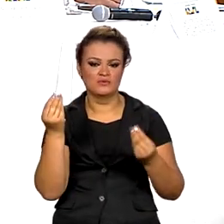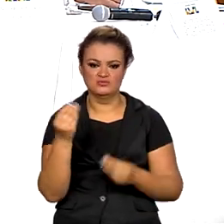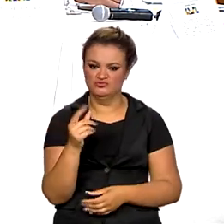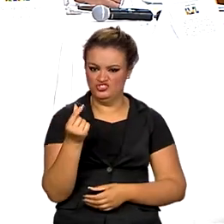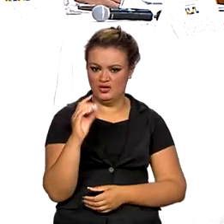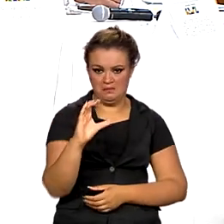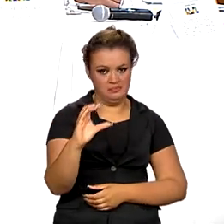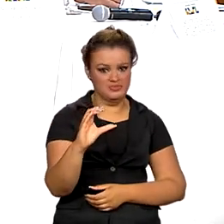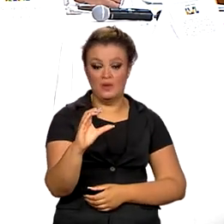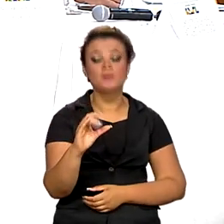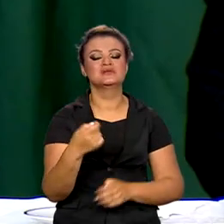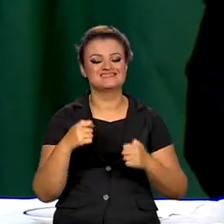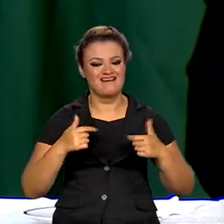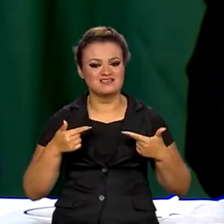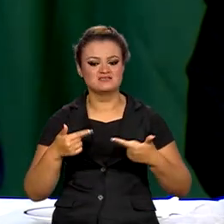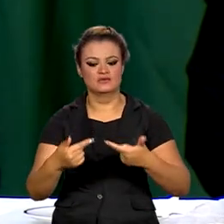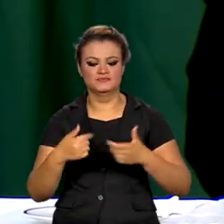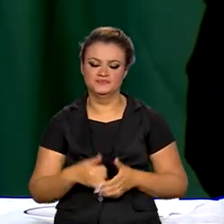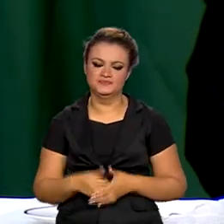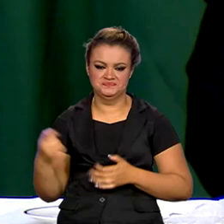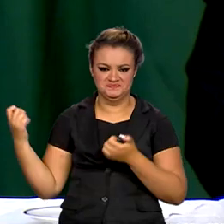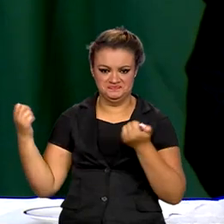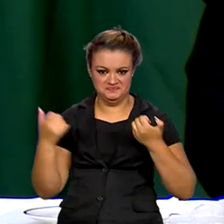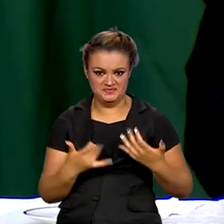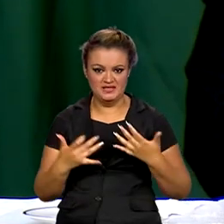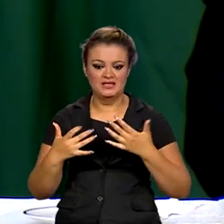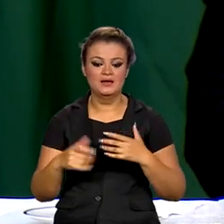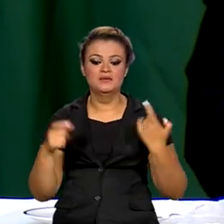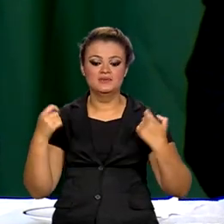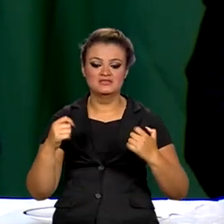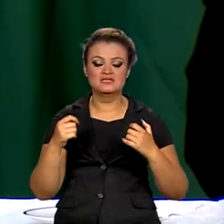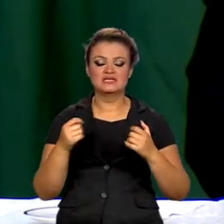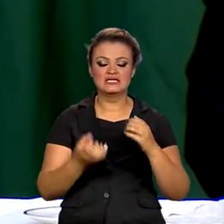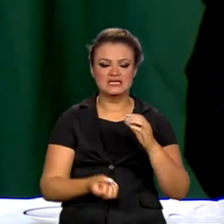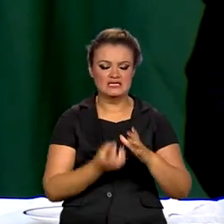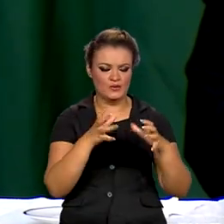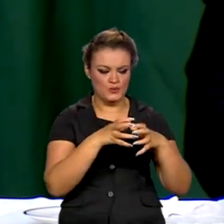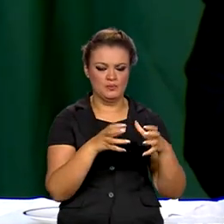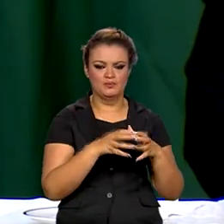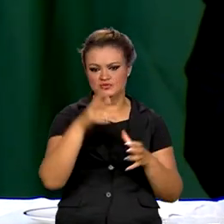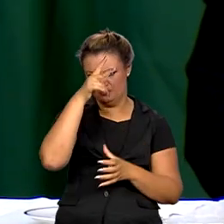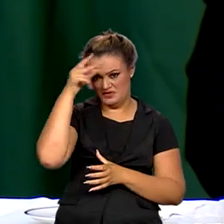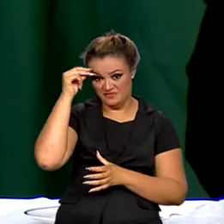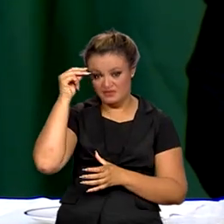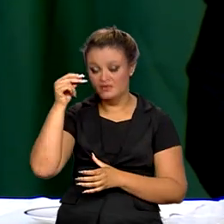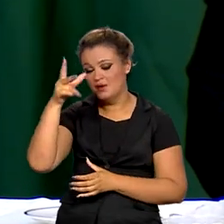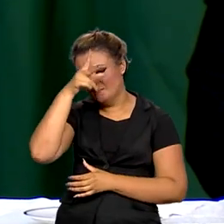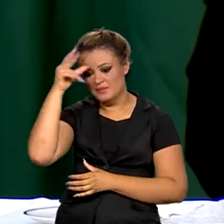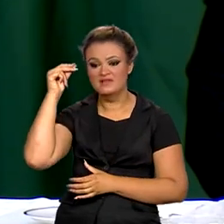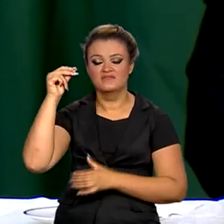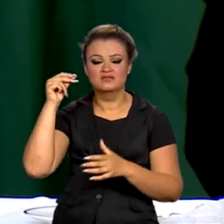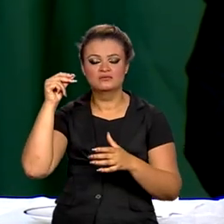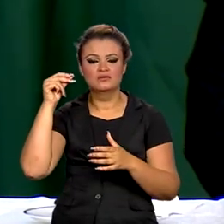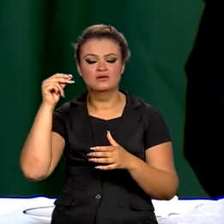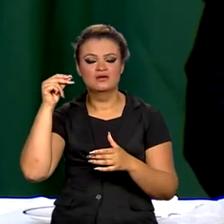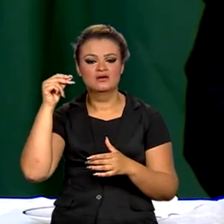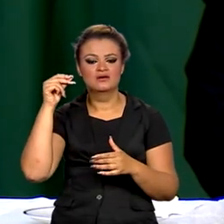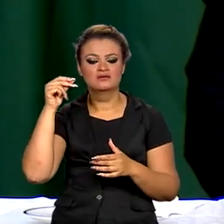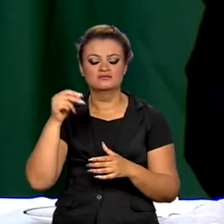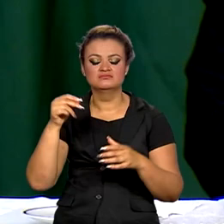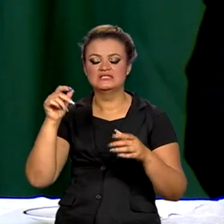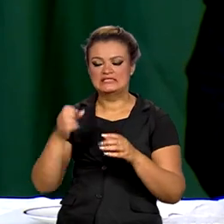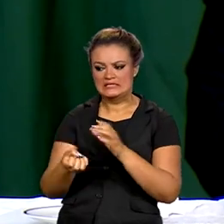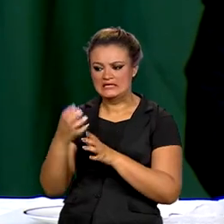dinheiro, mas com atitudes. É por isso que tem que criar comitê de prefeitos, prefeito tem que criar comitê de